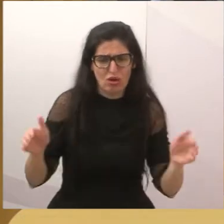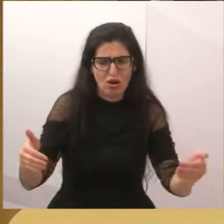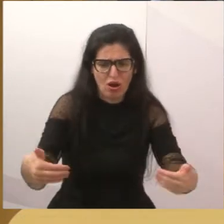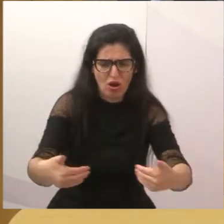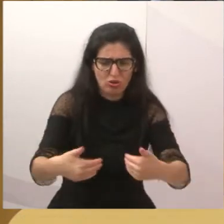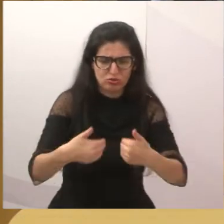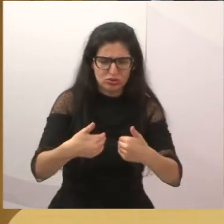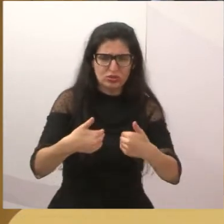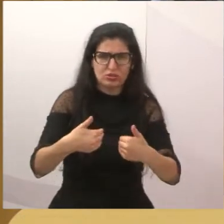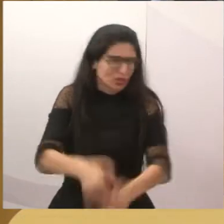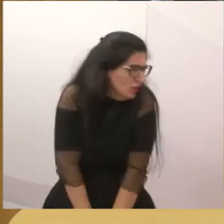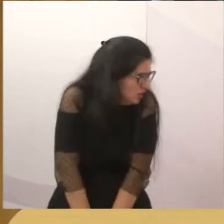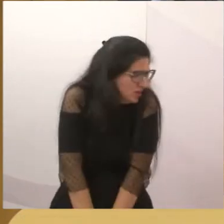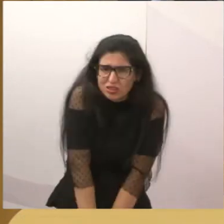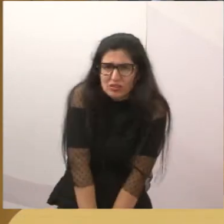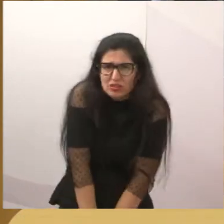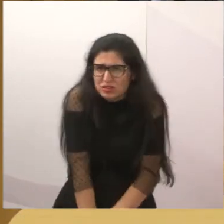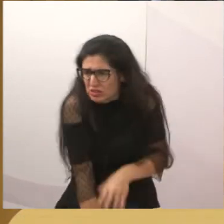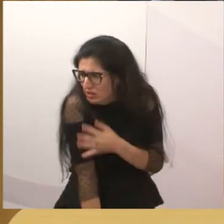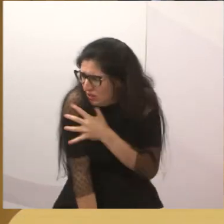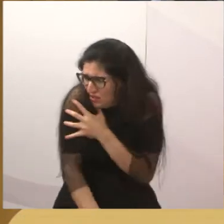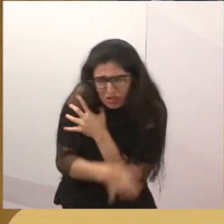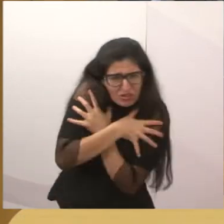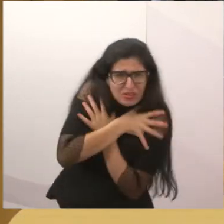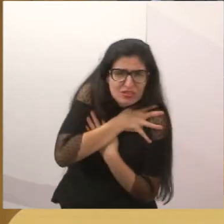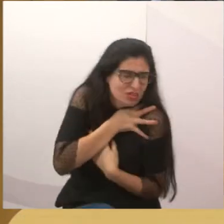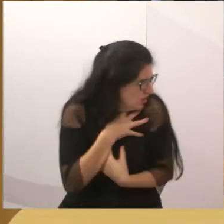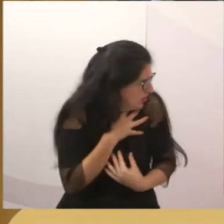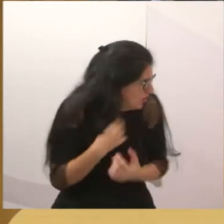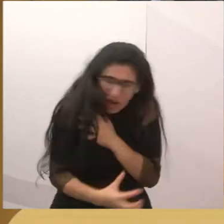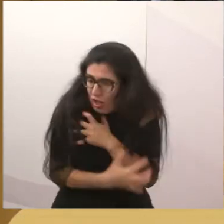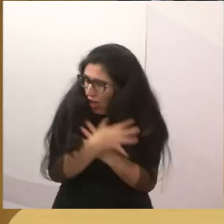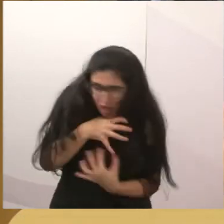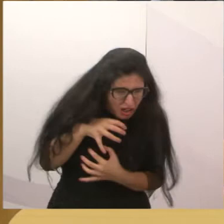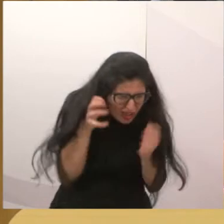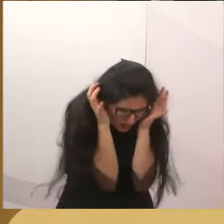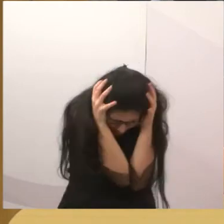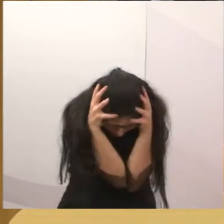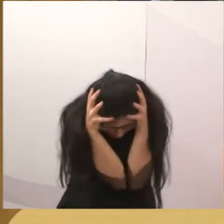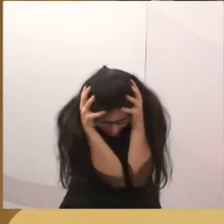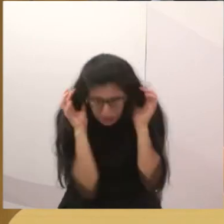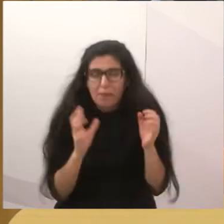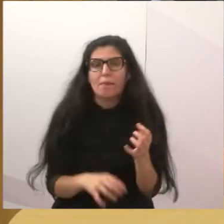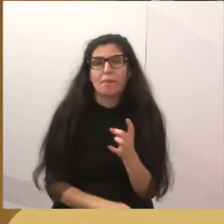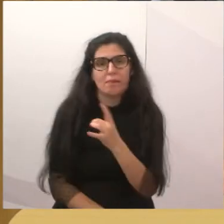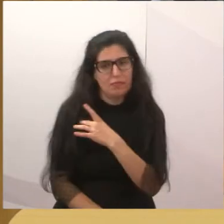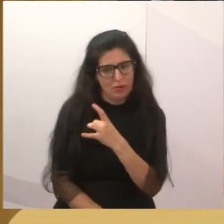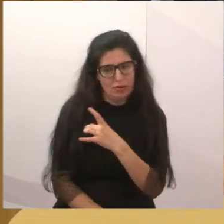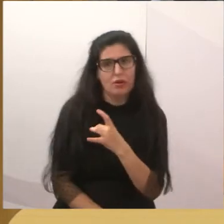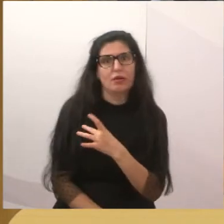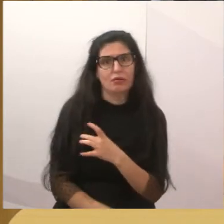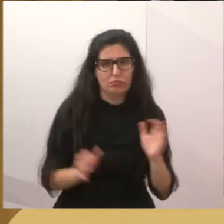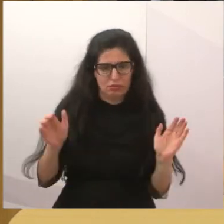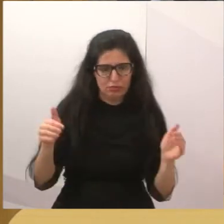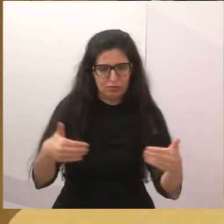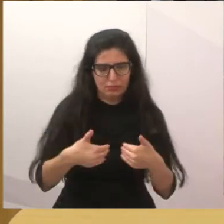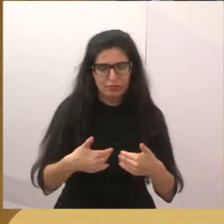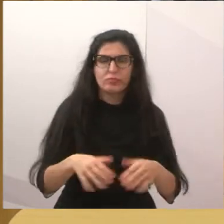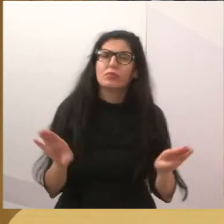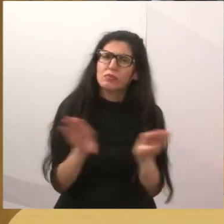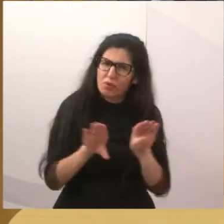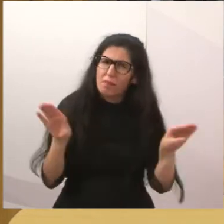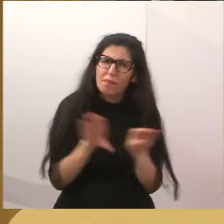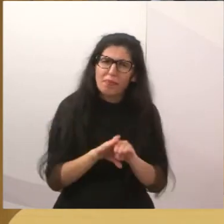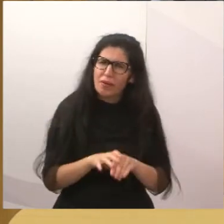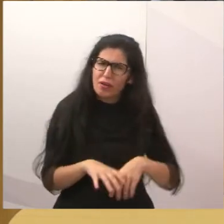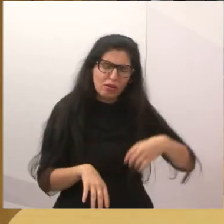direcionamento, né? Idosos e crianças também. Eu não suporto aquele barulho, né? De fogos estourando na minha cabeça.